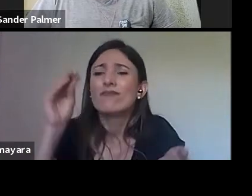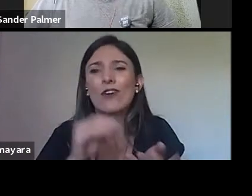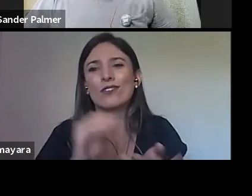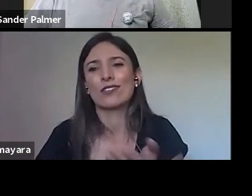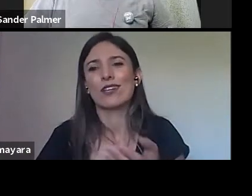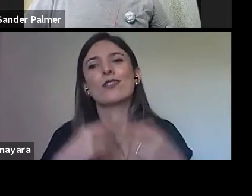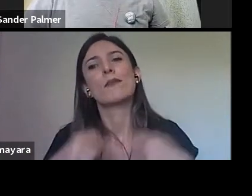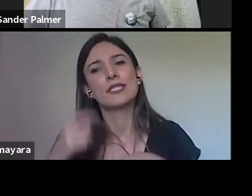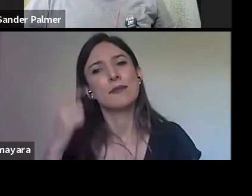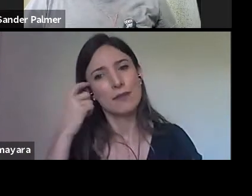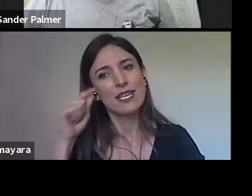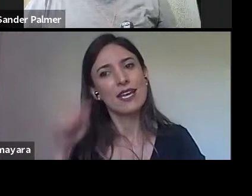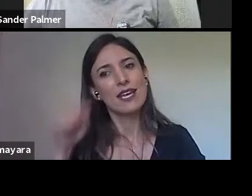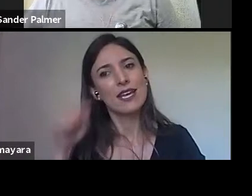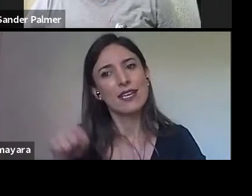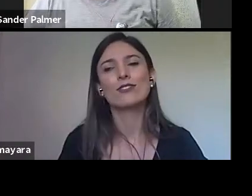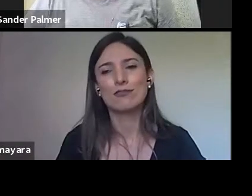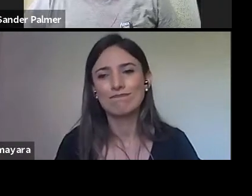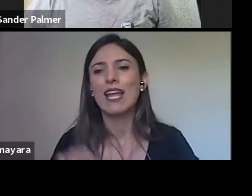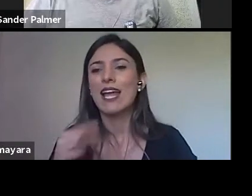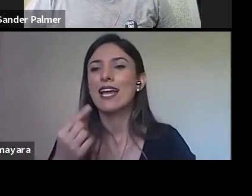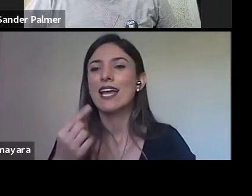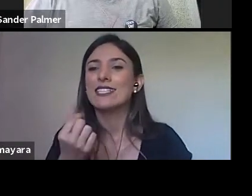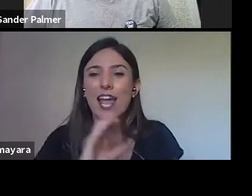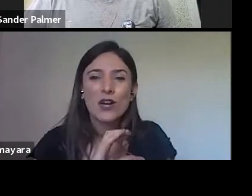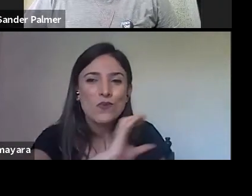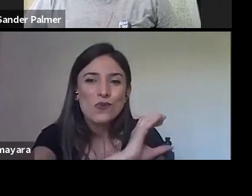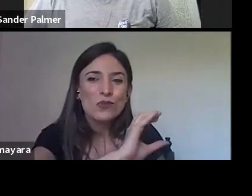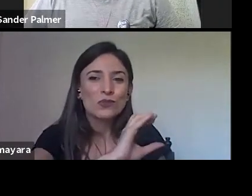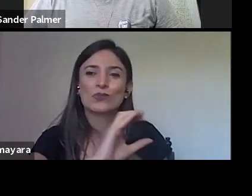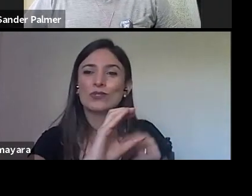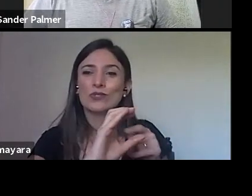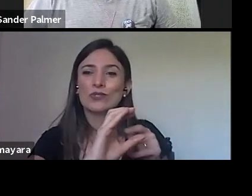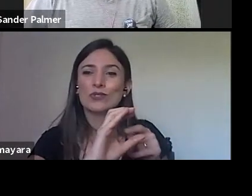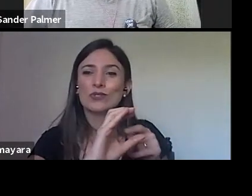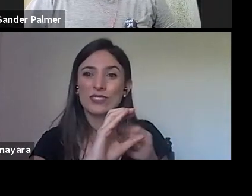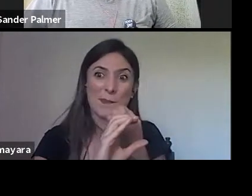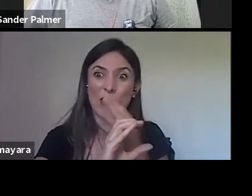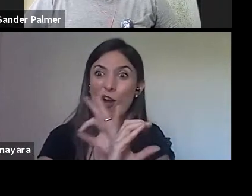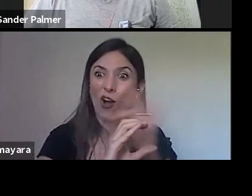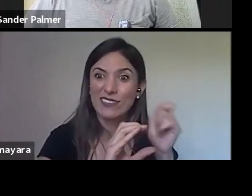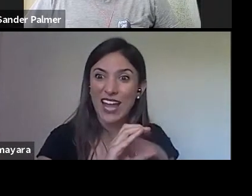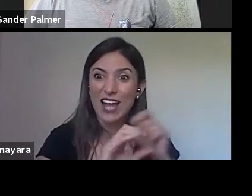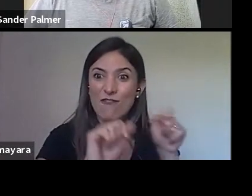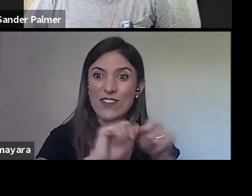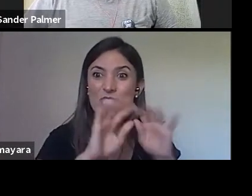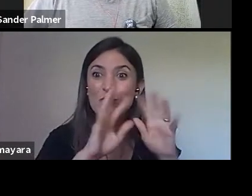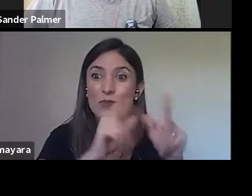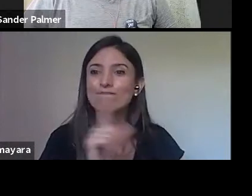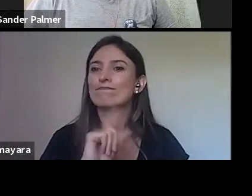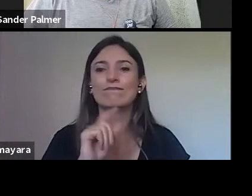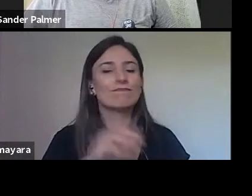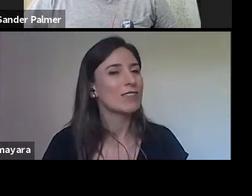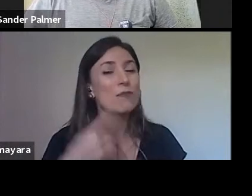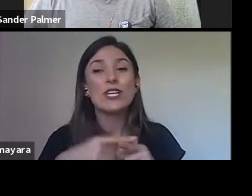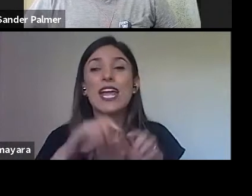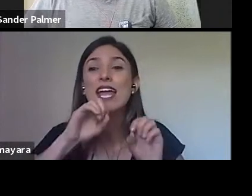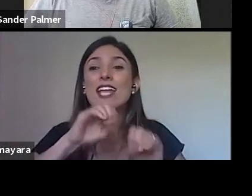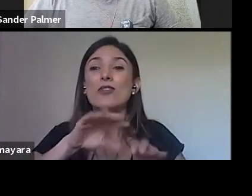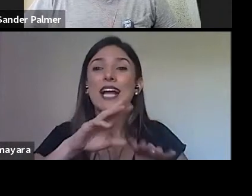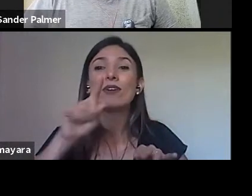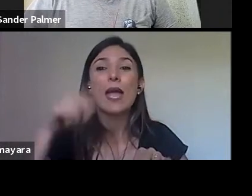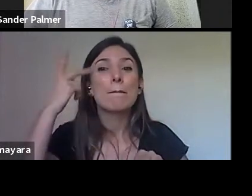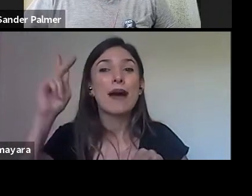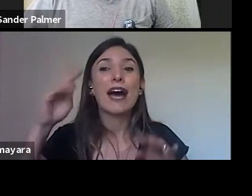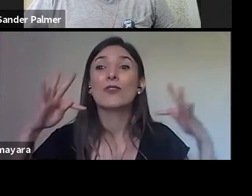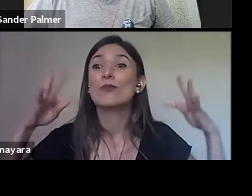pensar. o recurso não é suficiente para a gente pensar numa educação para muitos, não vai ser suficiente